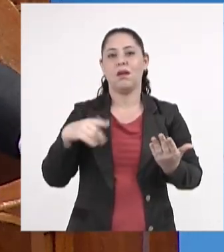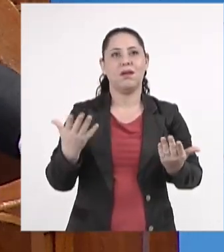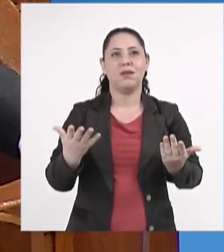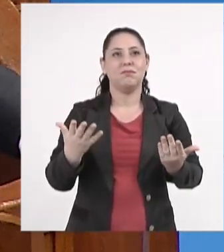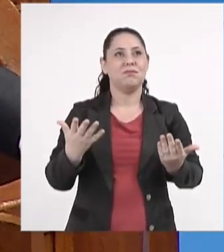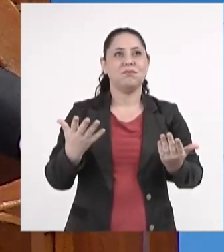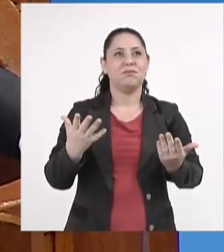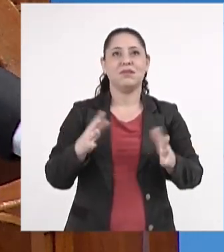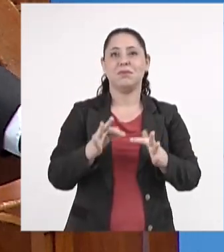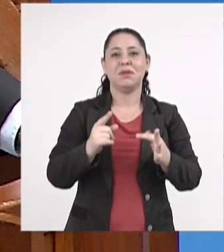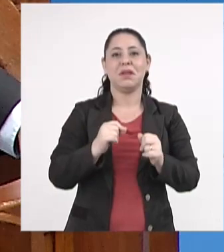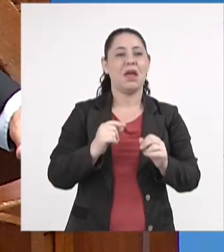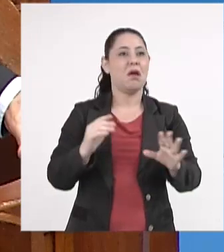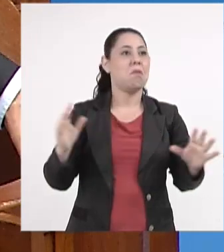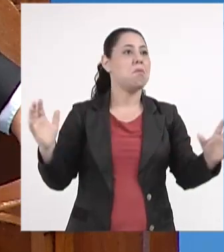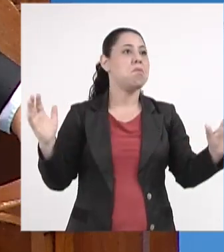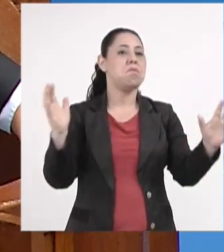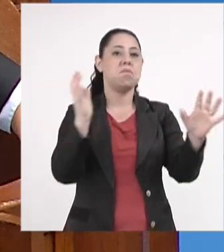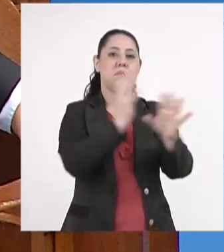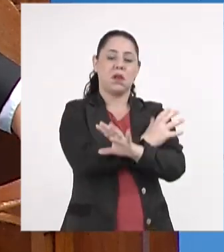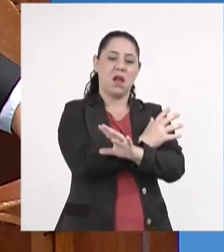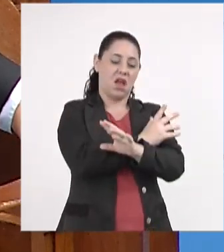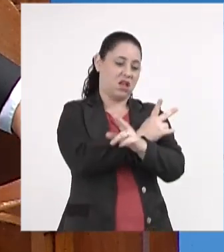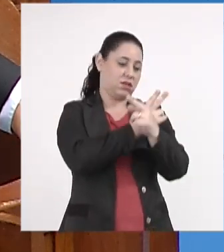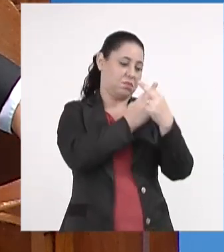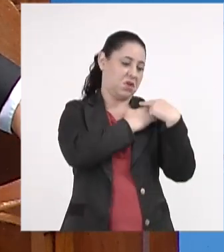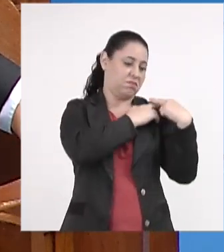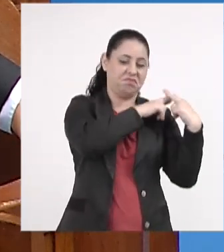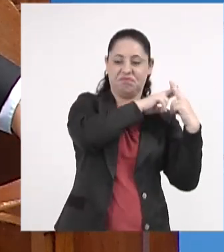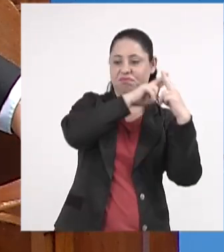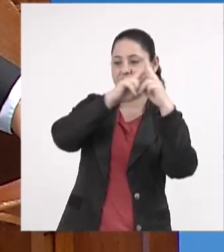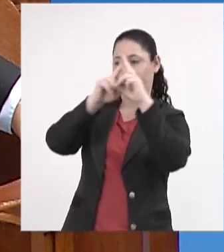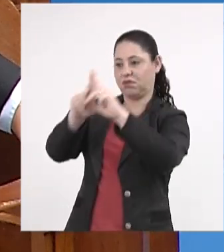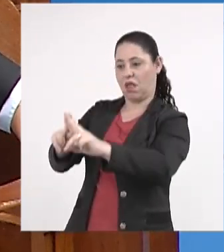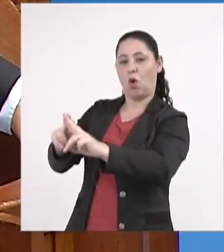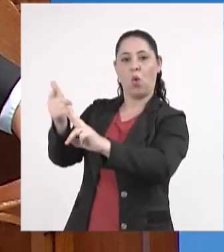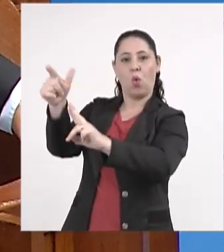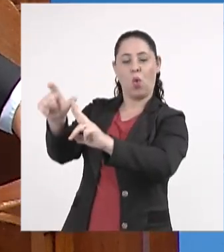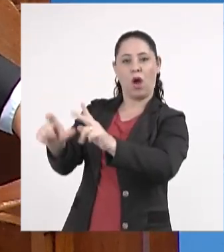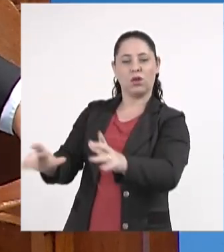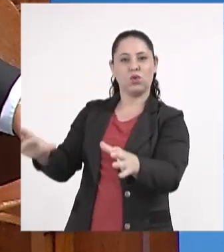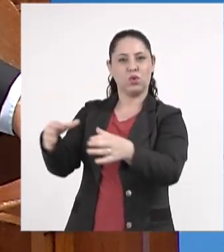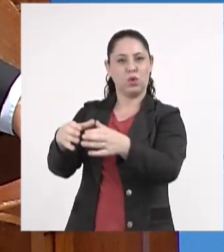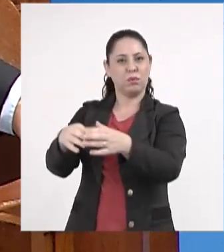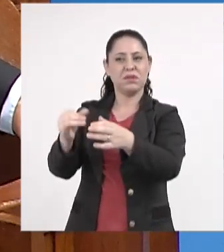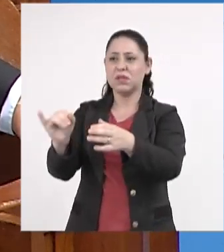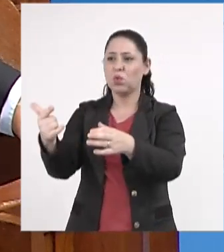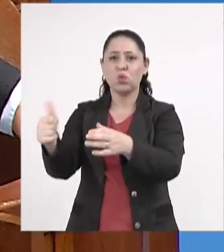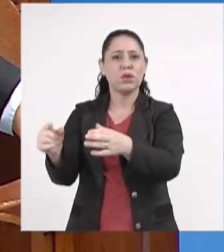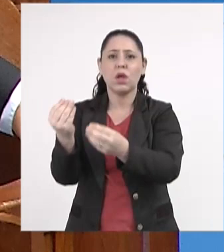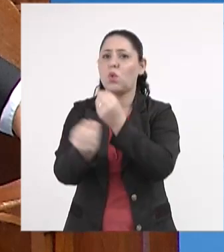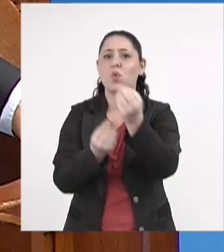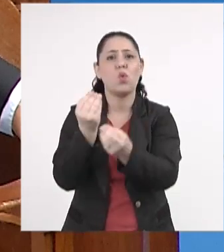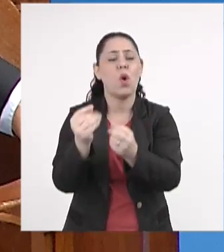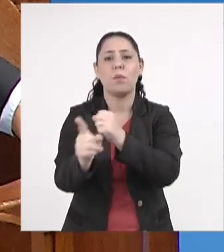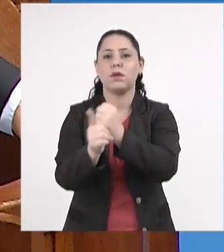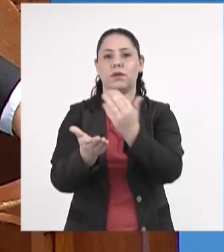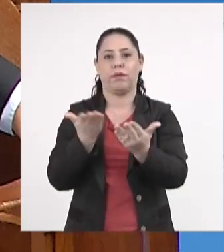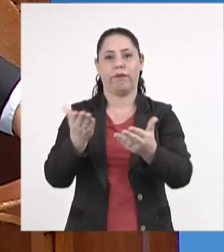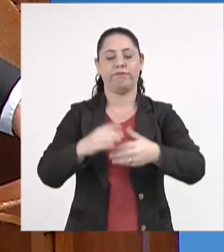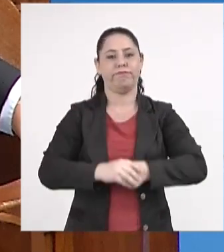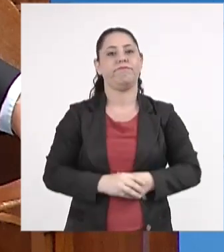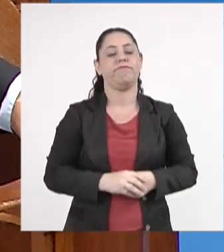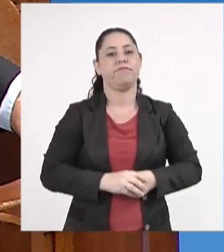simplesmente transferir a responsabilidade para o outro ente sem que ele tenha condições de atender.